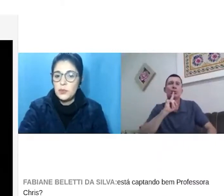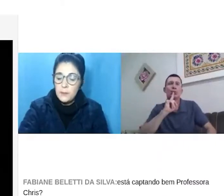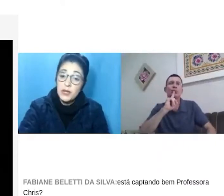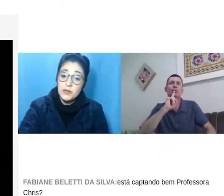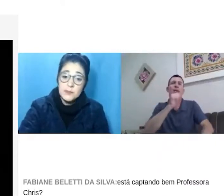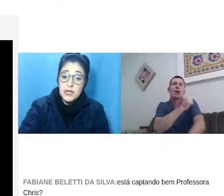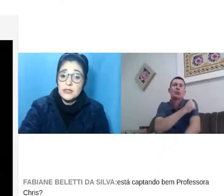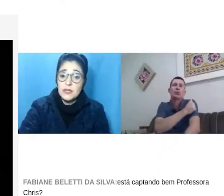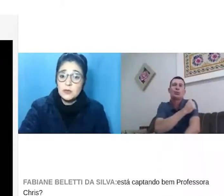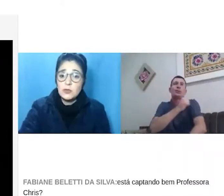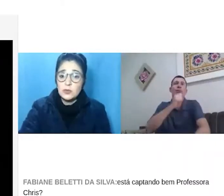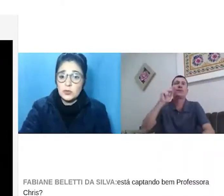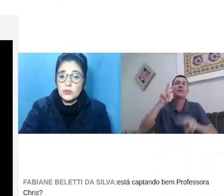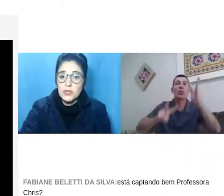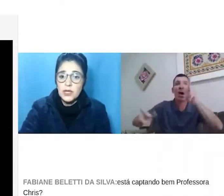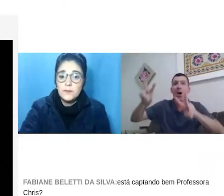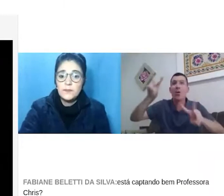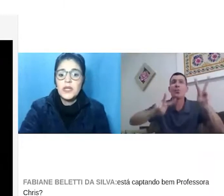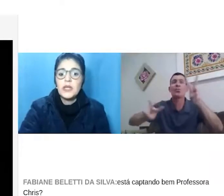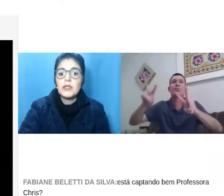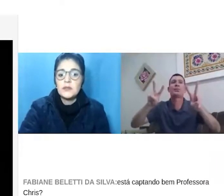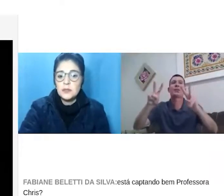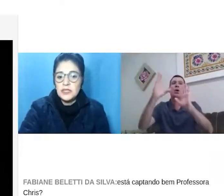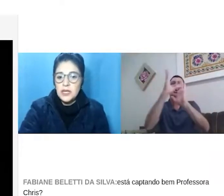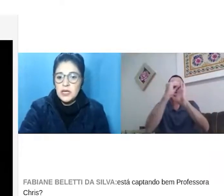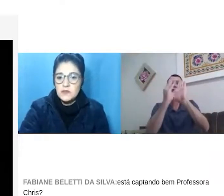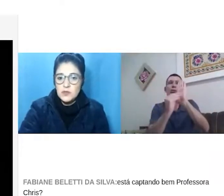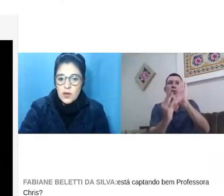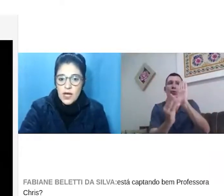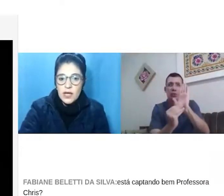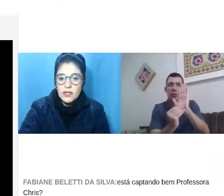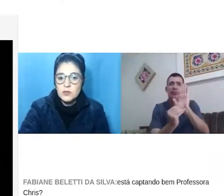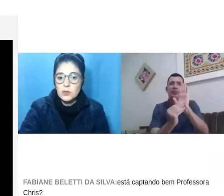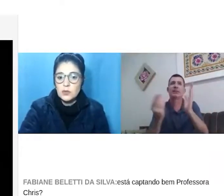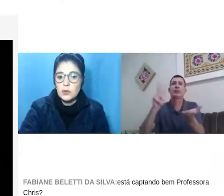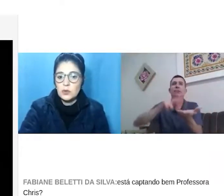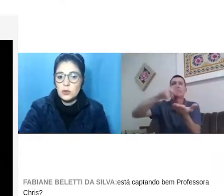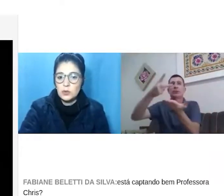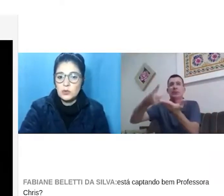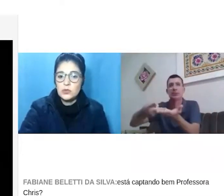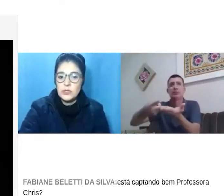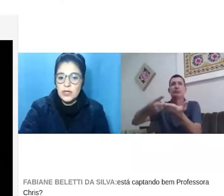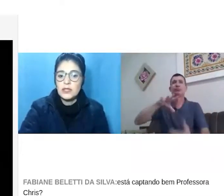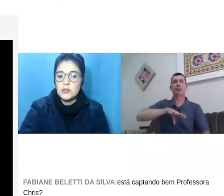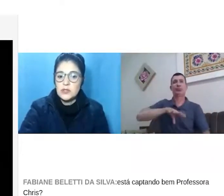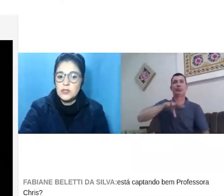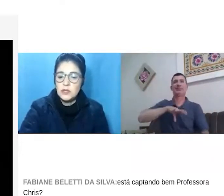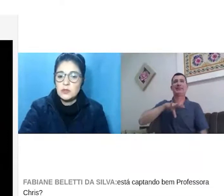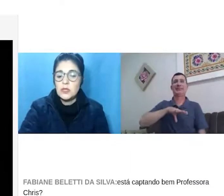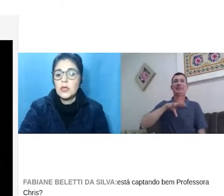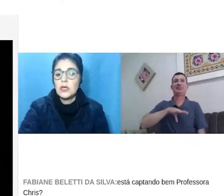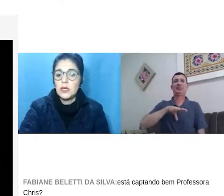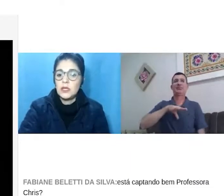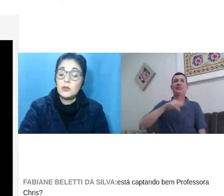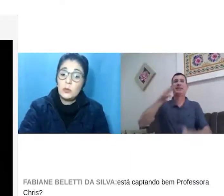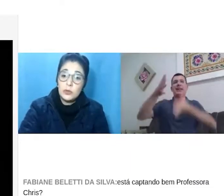para esses alunos surdos, né? Então, são materiais visuais com os conteúdos traduzidos